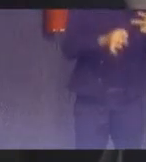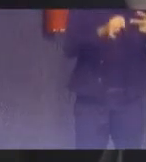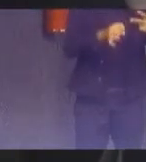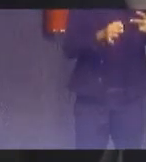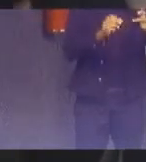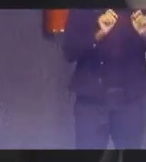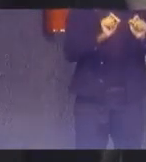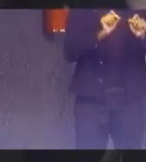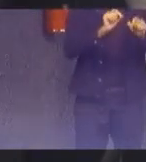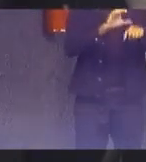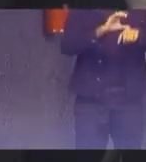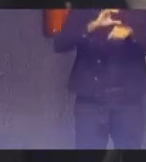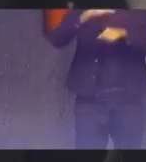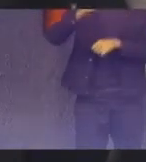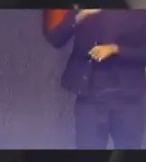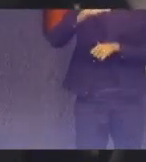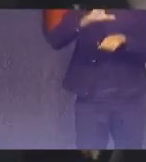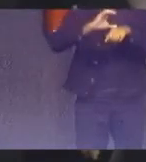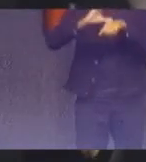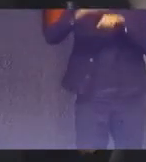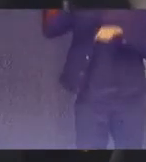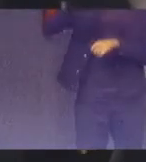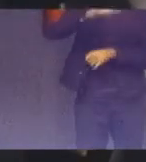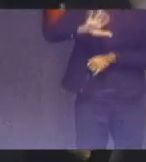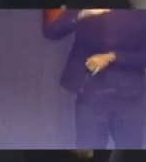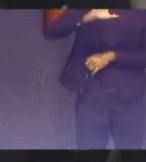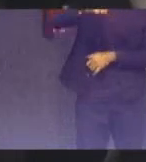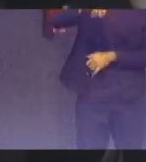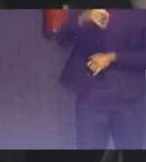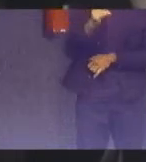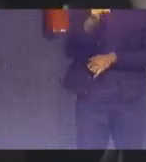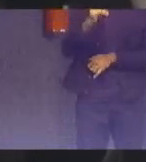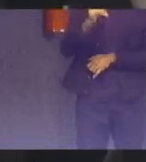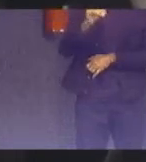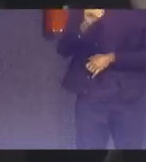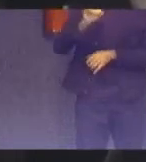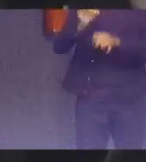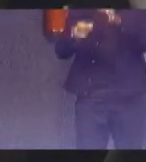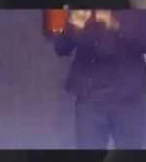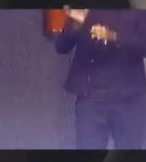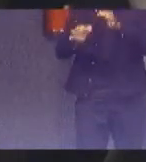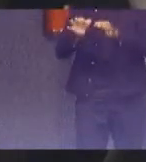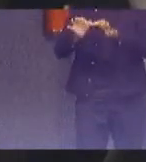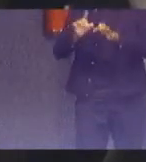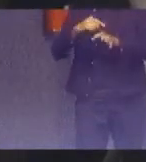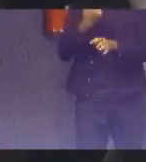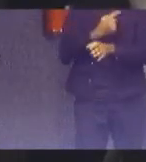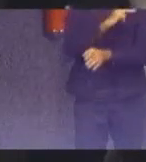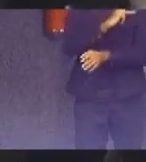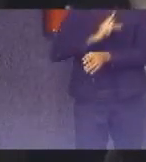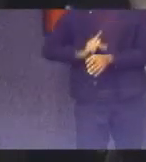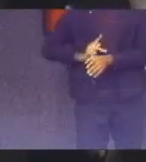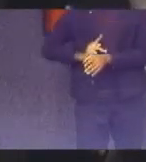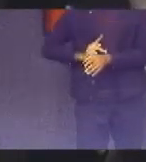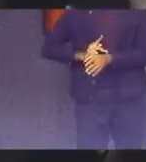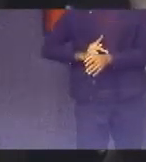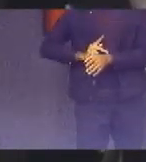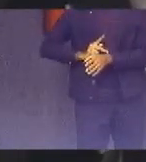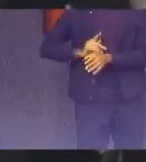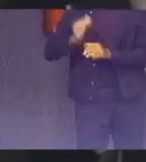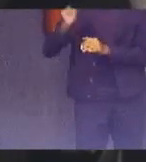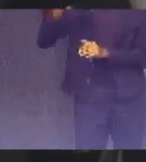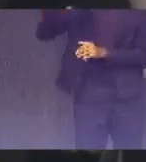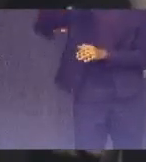Conselho Nacional de Justiça como destacou o nosso presidente maior o ministro Dias Toffoli